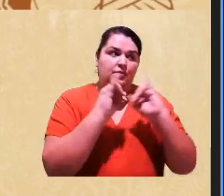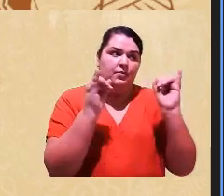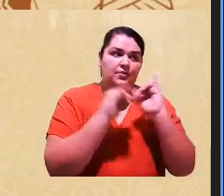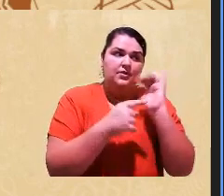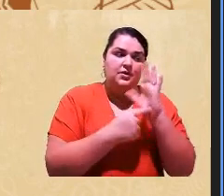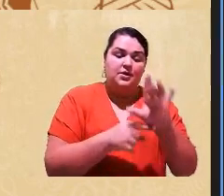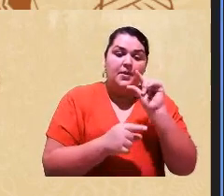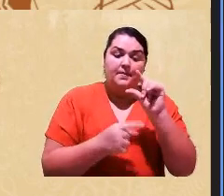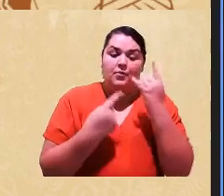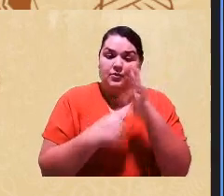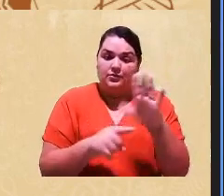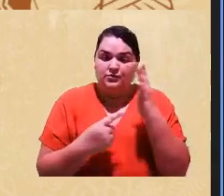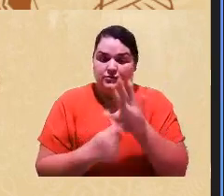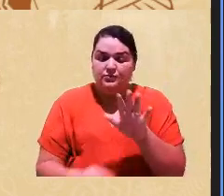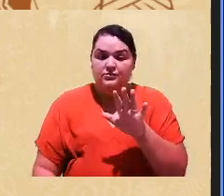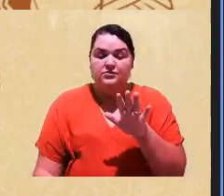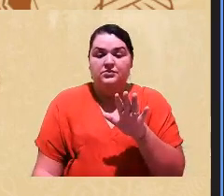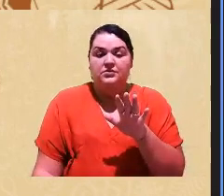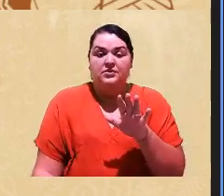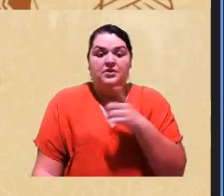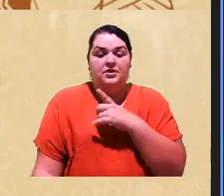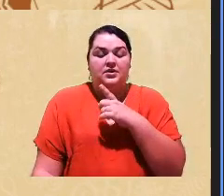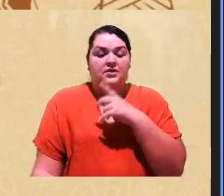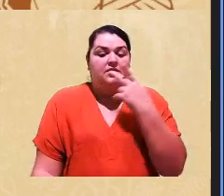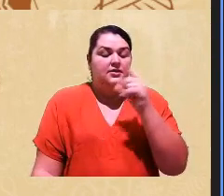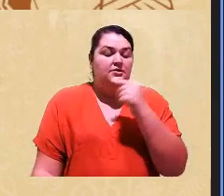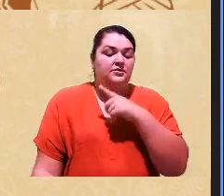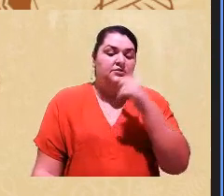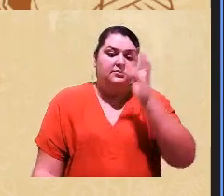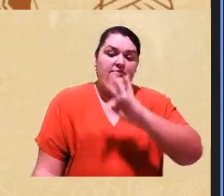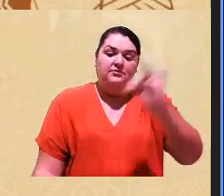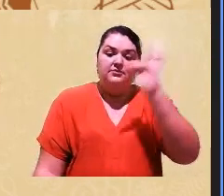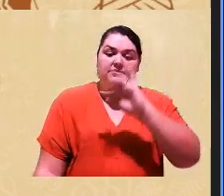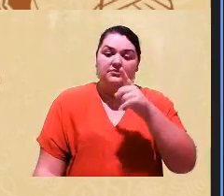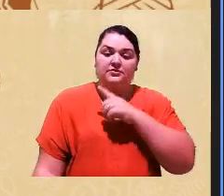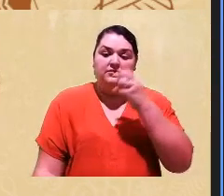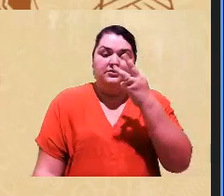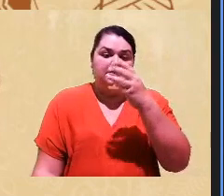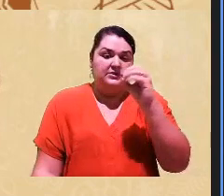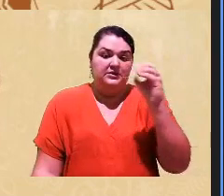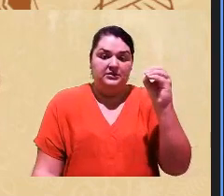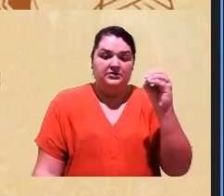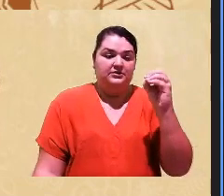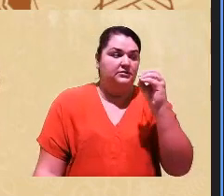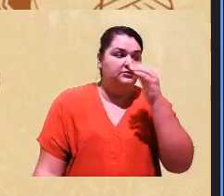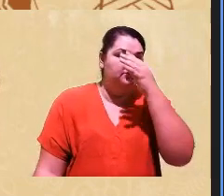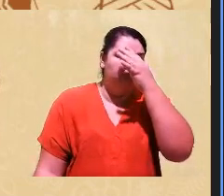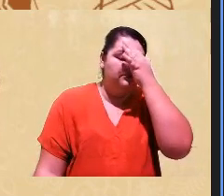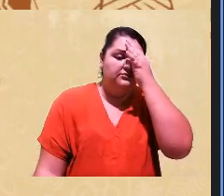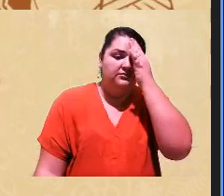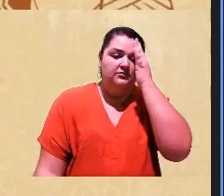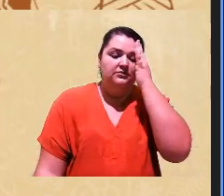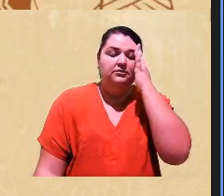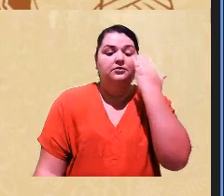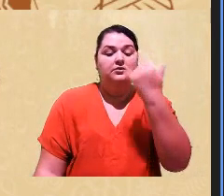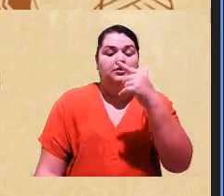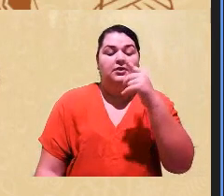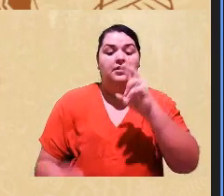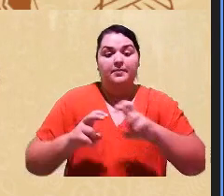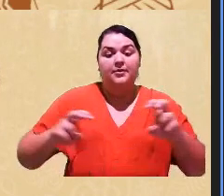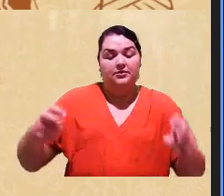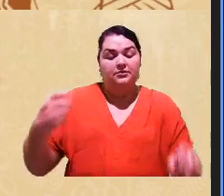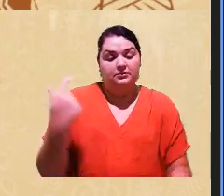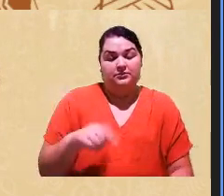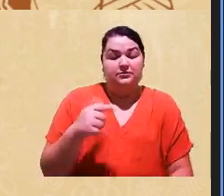denúncias, vocês vão dizer, ah, tem universidade que está com 300, bom, gente, sem banca, se não tinha